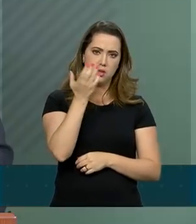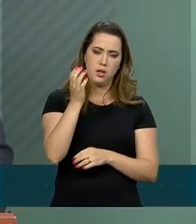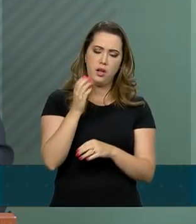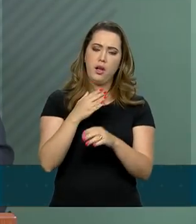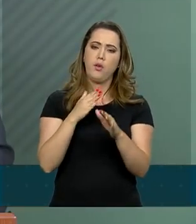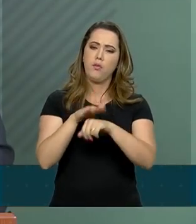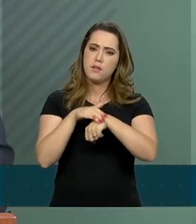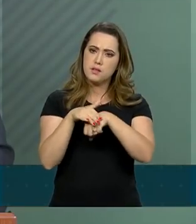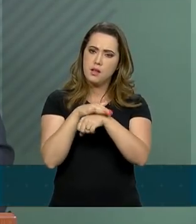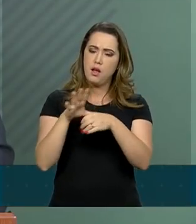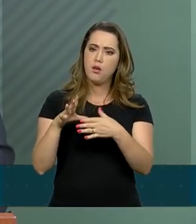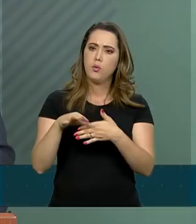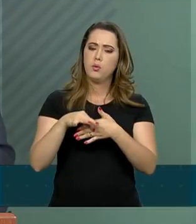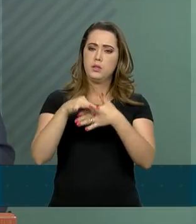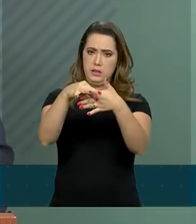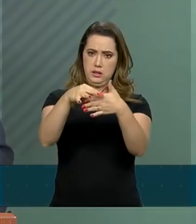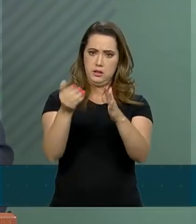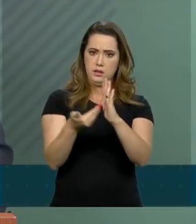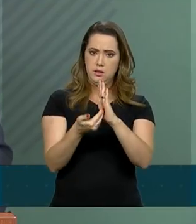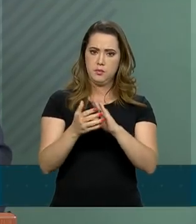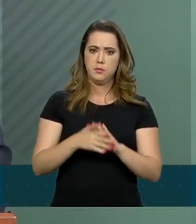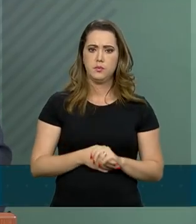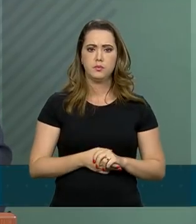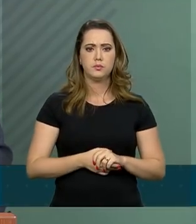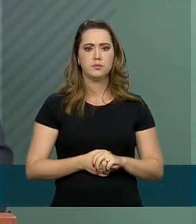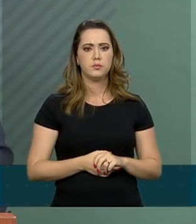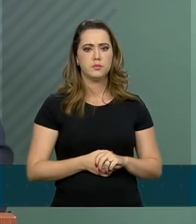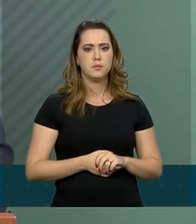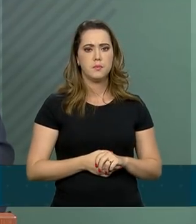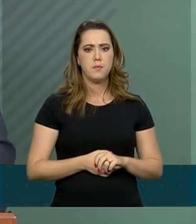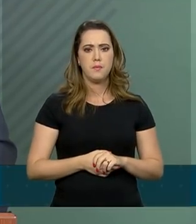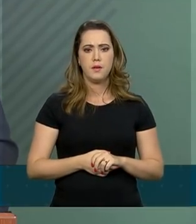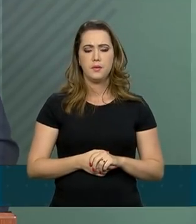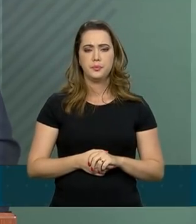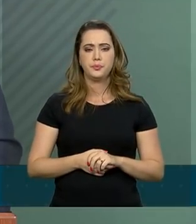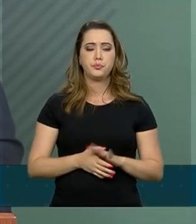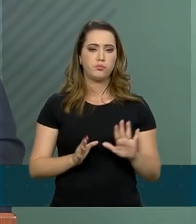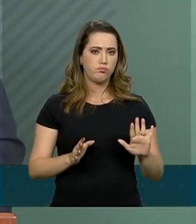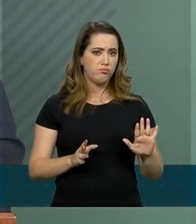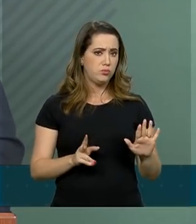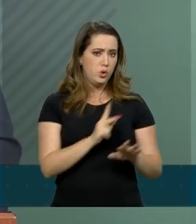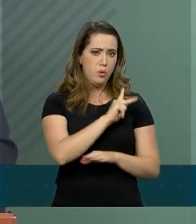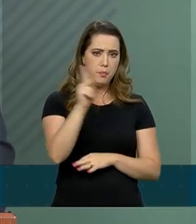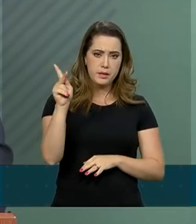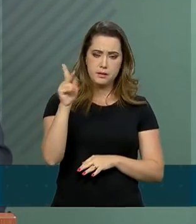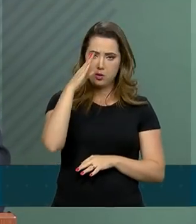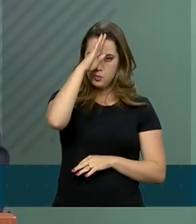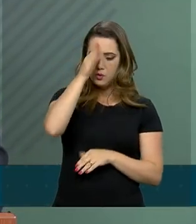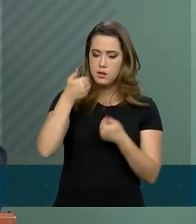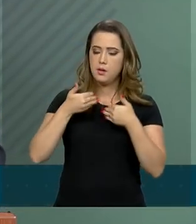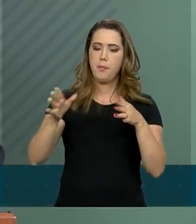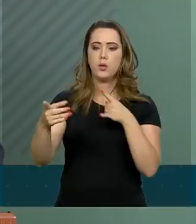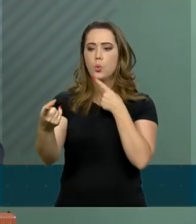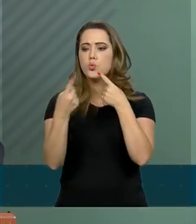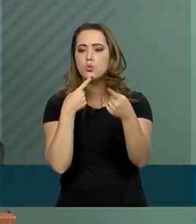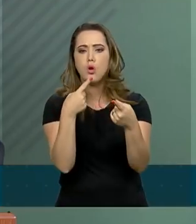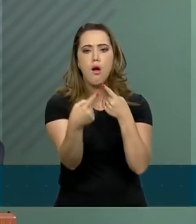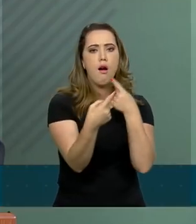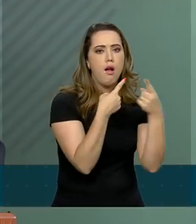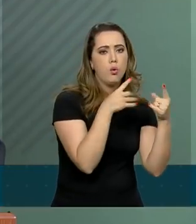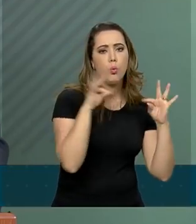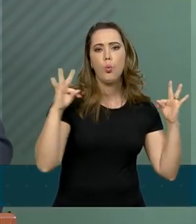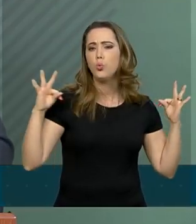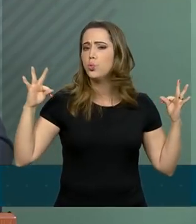O presidente, por favor, conclua. O presidente, ele se coloca aberto ao diálogo com todos os